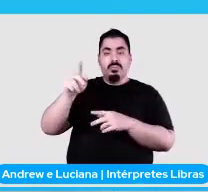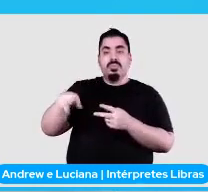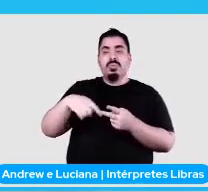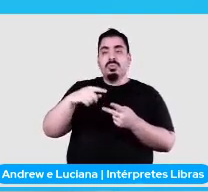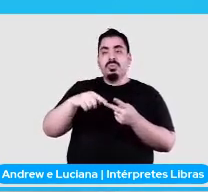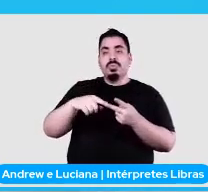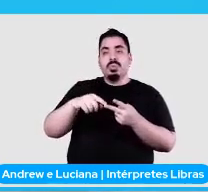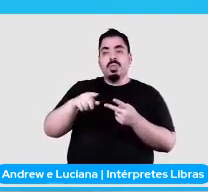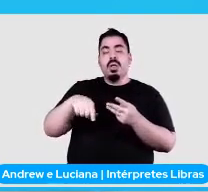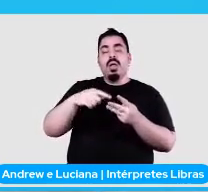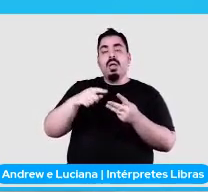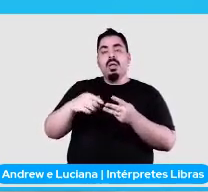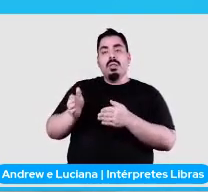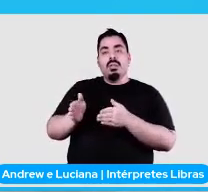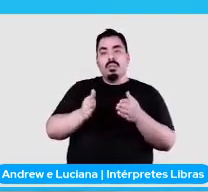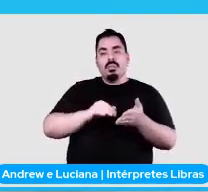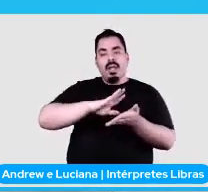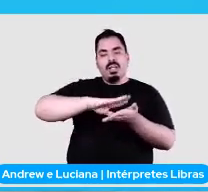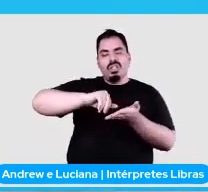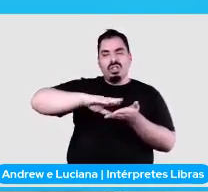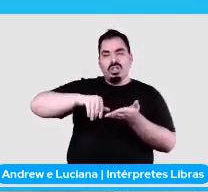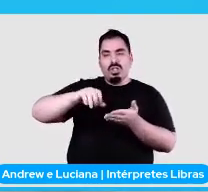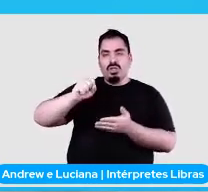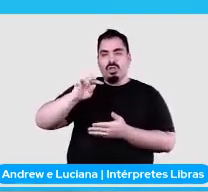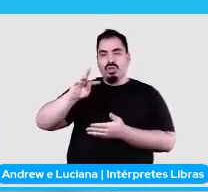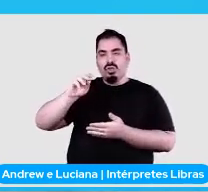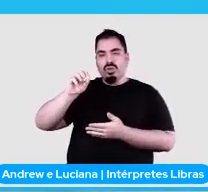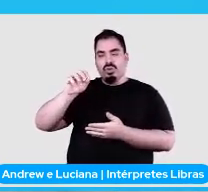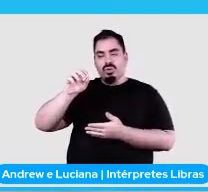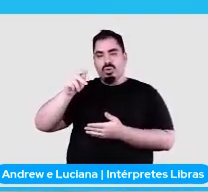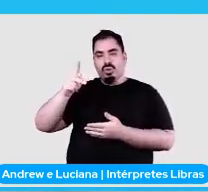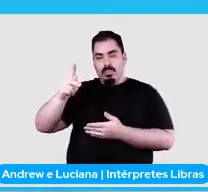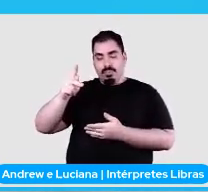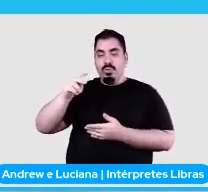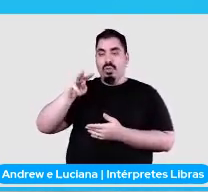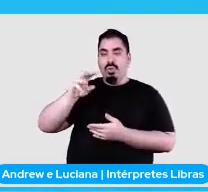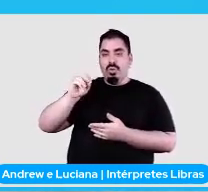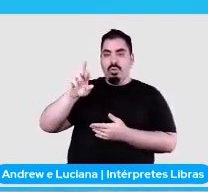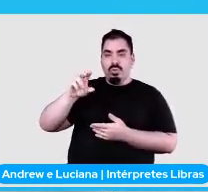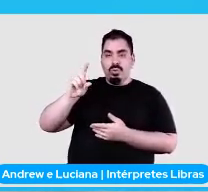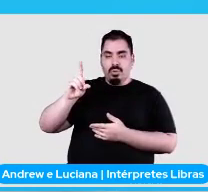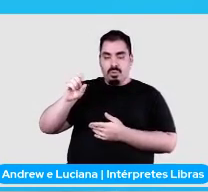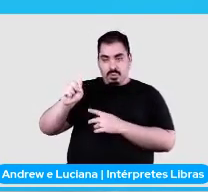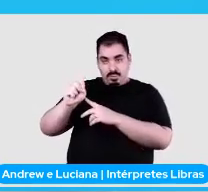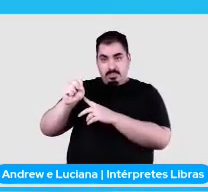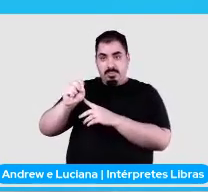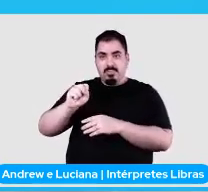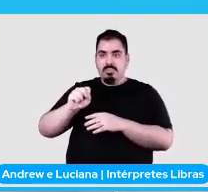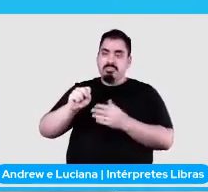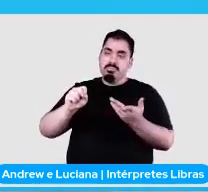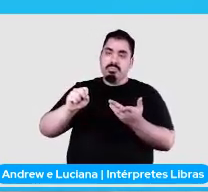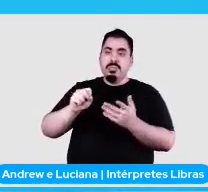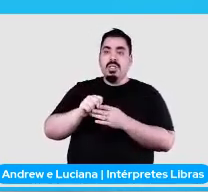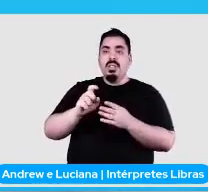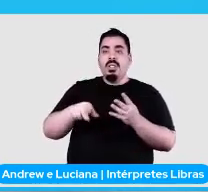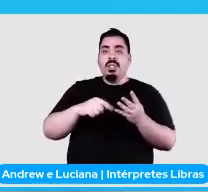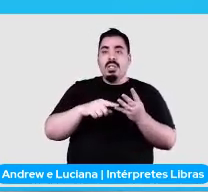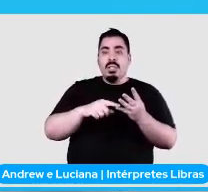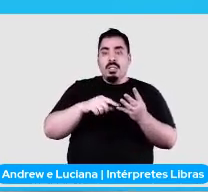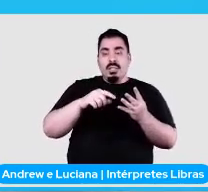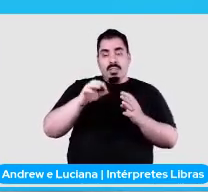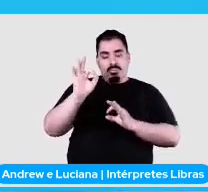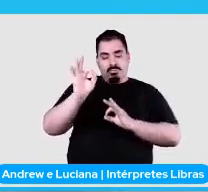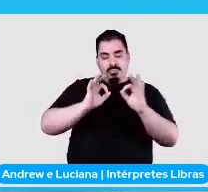remoção dessas stop-loads, não necessariamente de estenização, mas geralmente a galera usa. E,